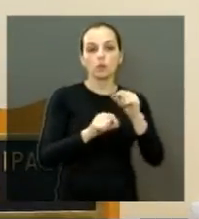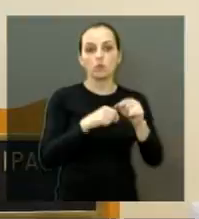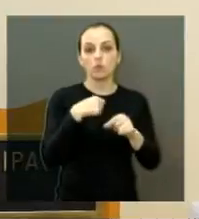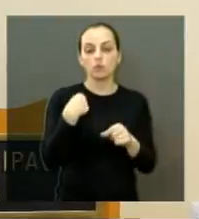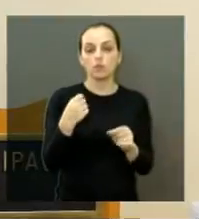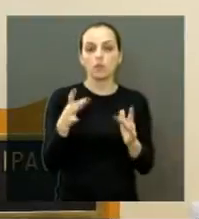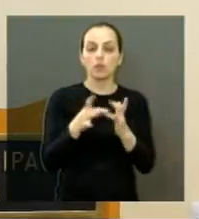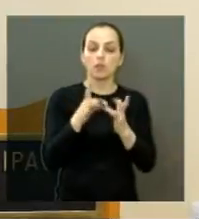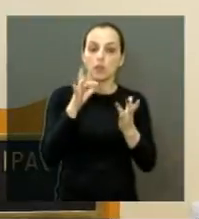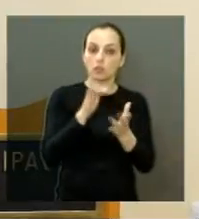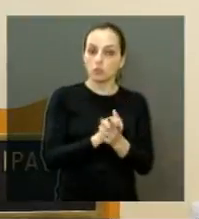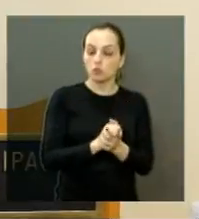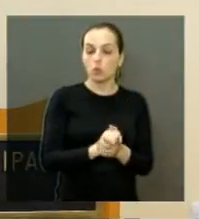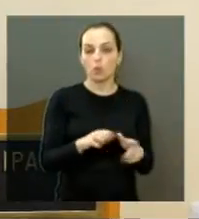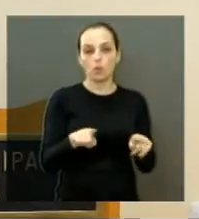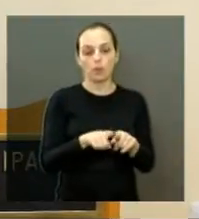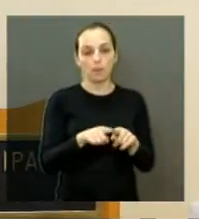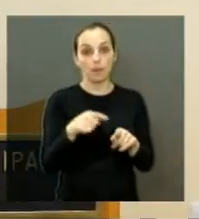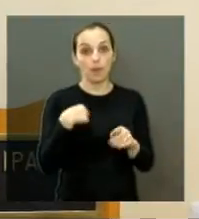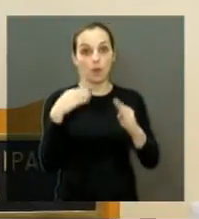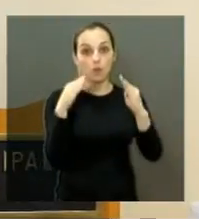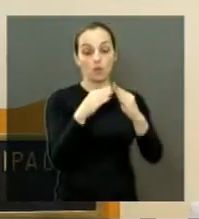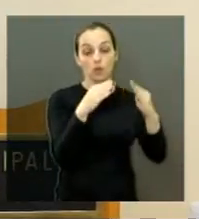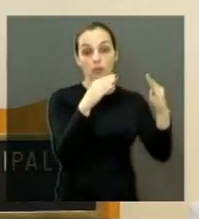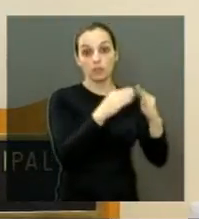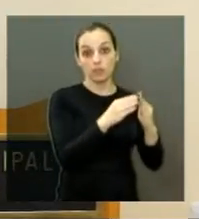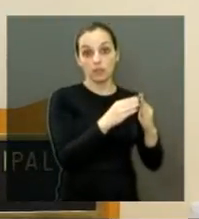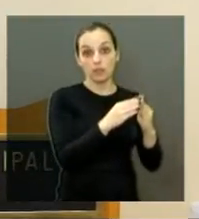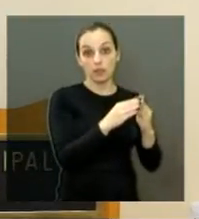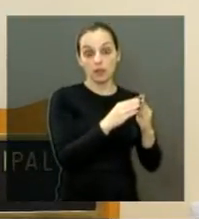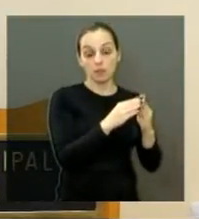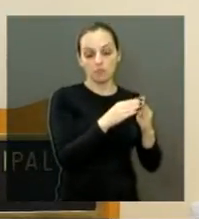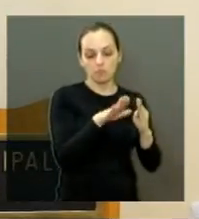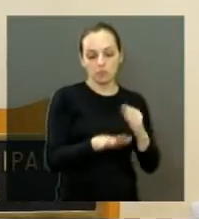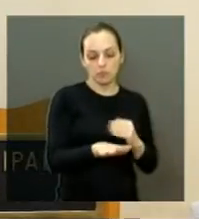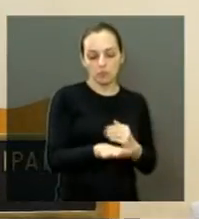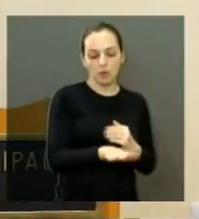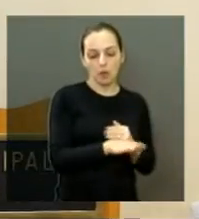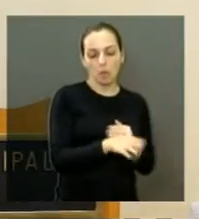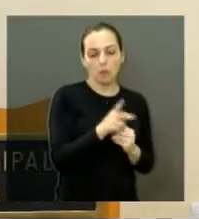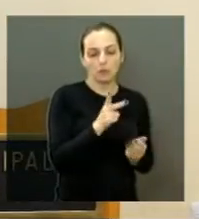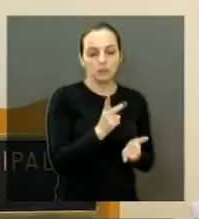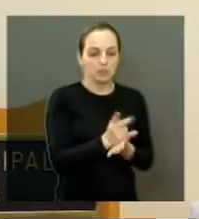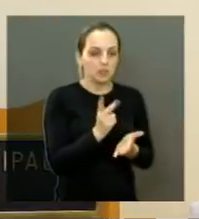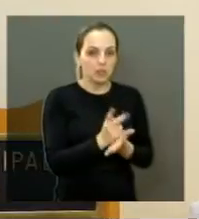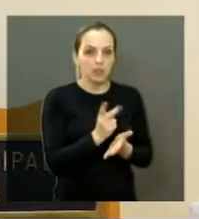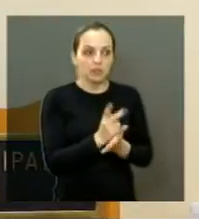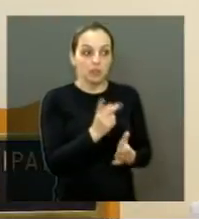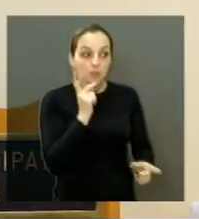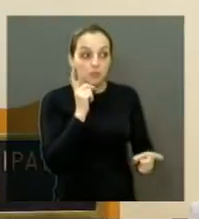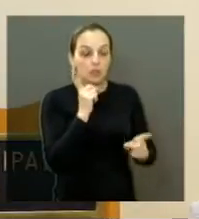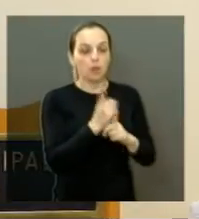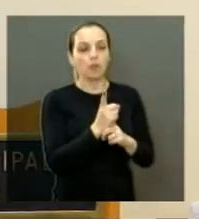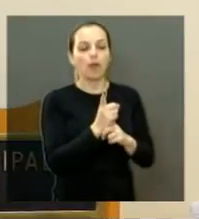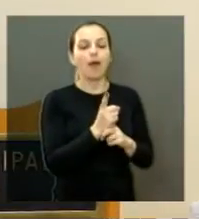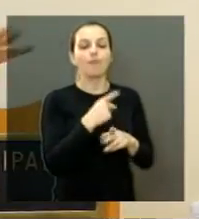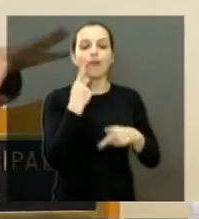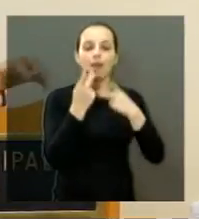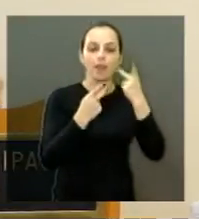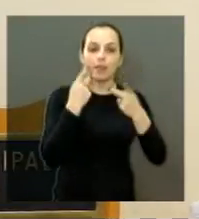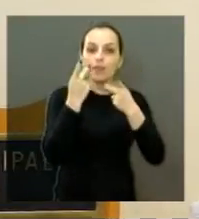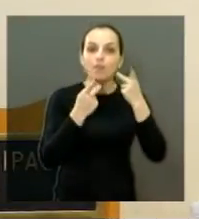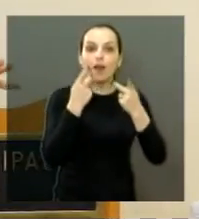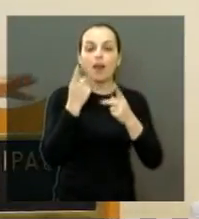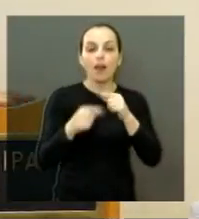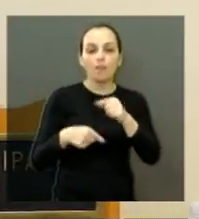Samuel quando eu era pequena. E a todo momento que a gente se encontrava, de repente ia apresentar para alguém, ele sempre comentava do quanto